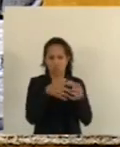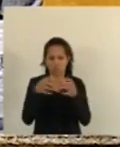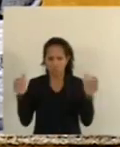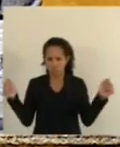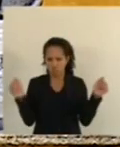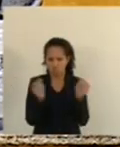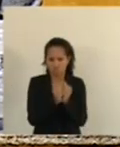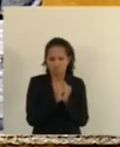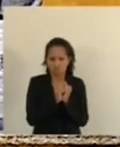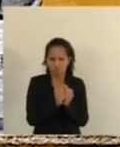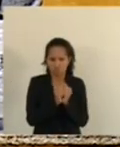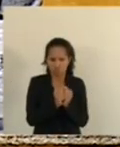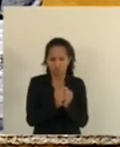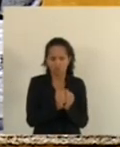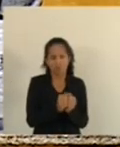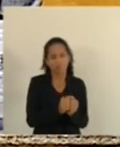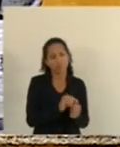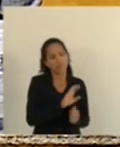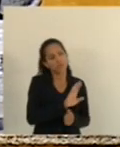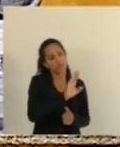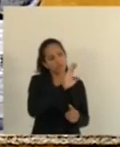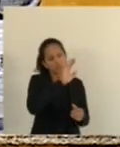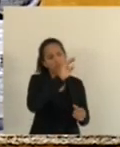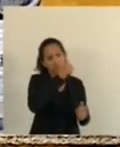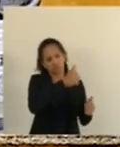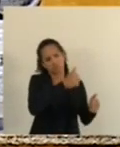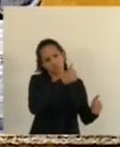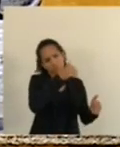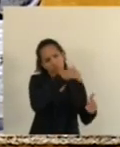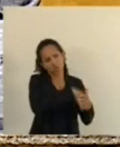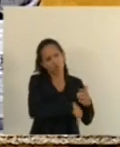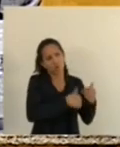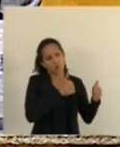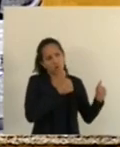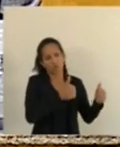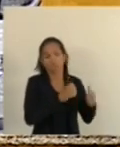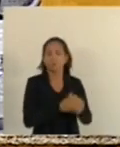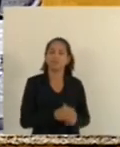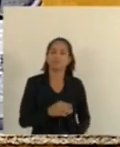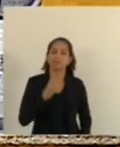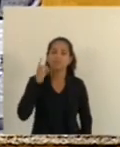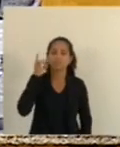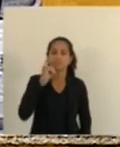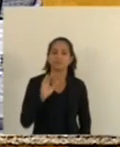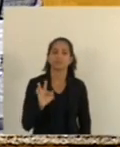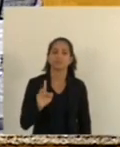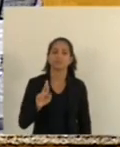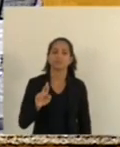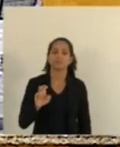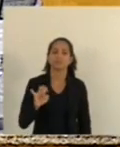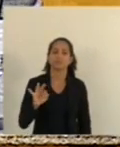Eu voto favorável Presidente Adilson Ok Deputado Freitas